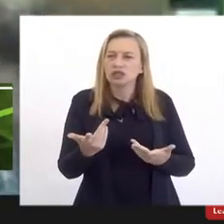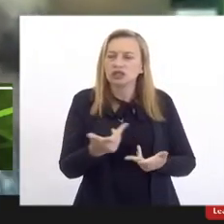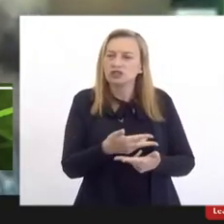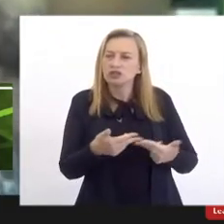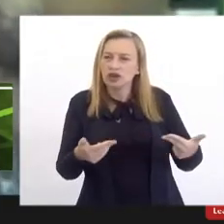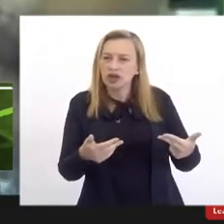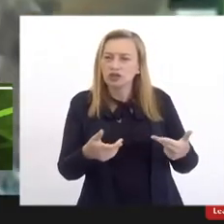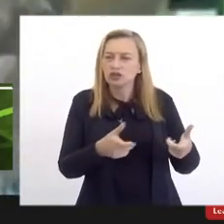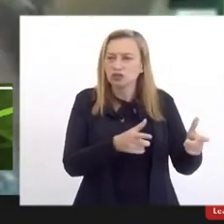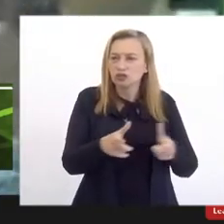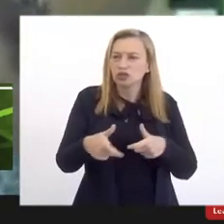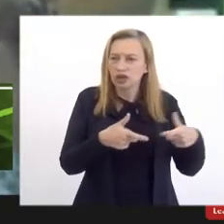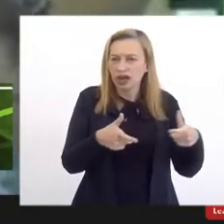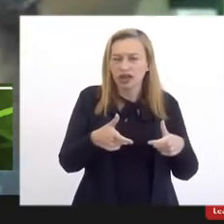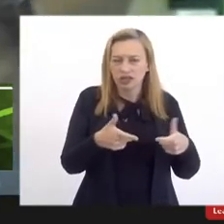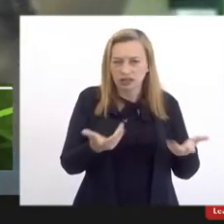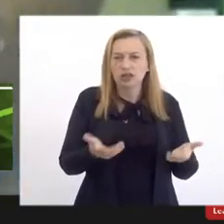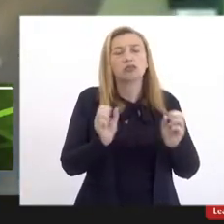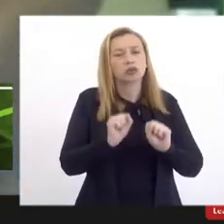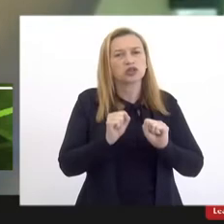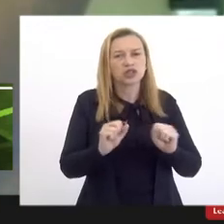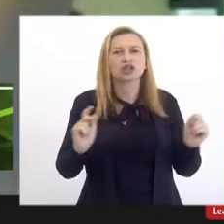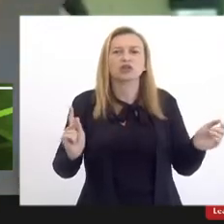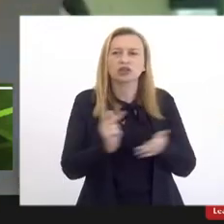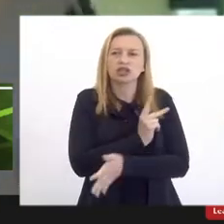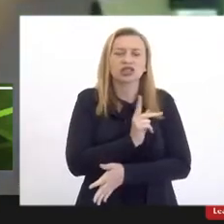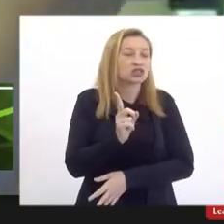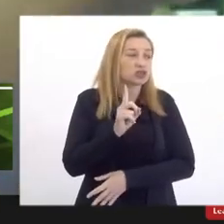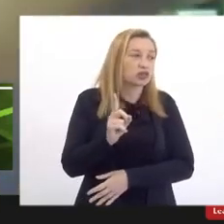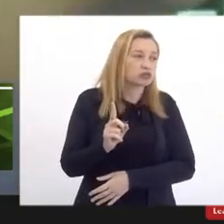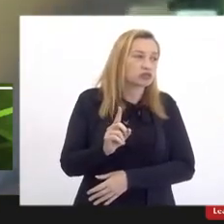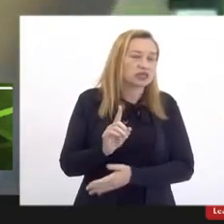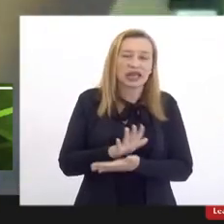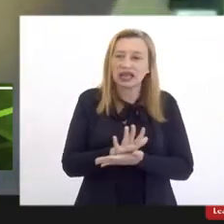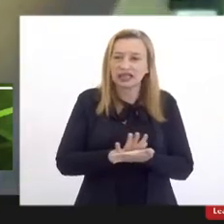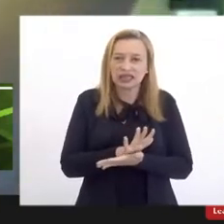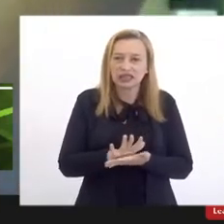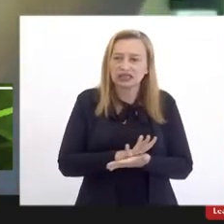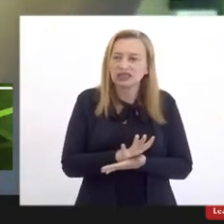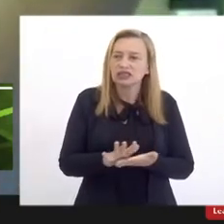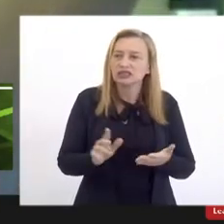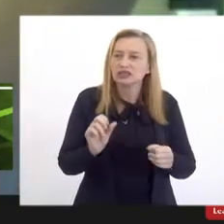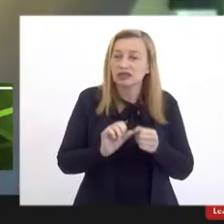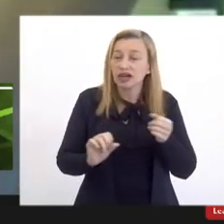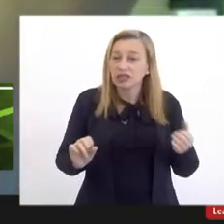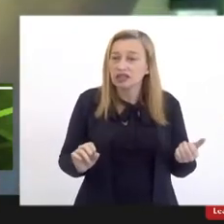que poderiam estar acontecendo e não acontecem. Projetos para estar